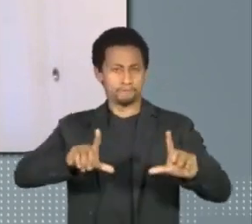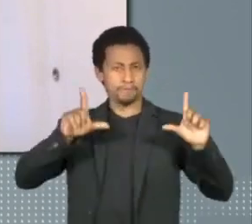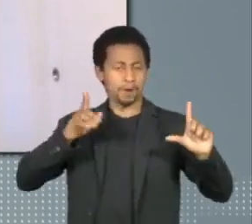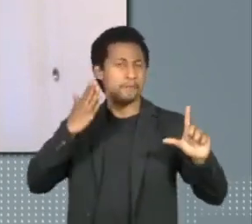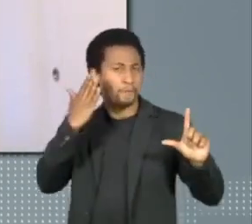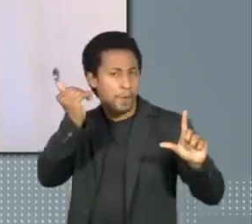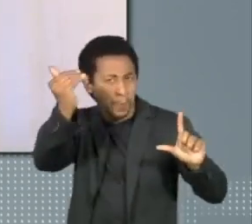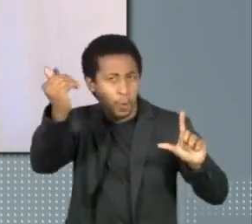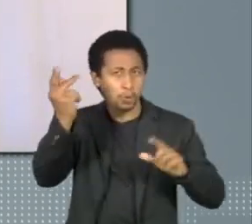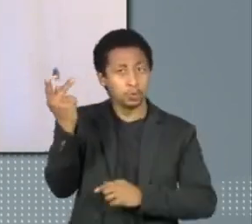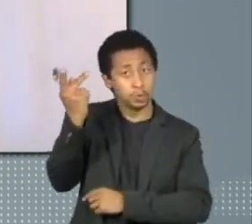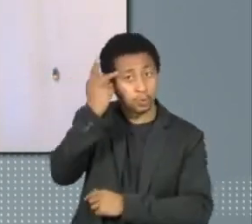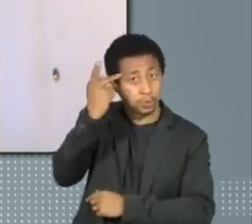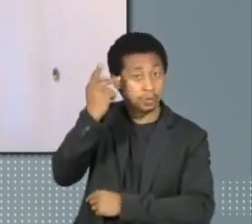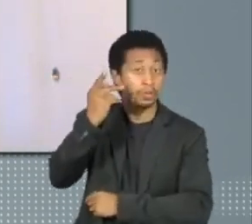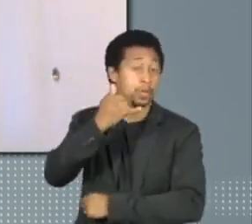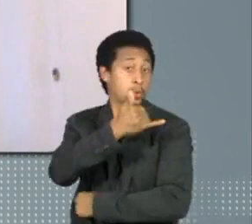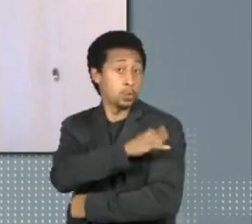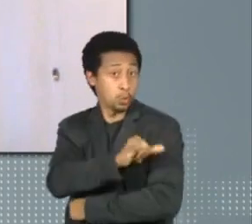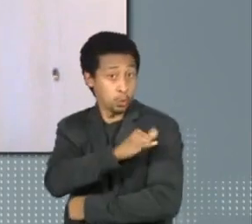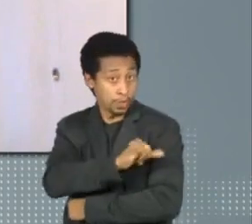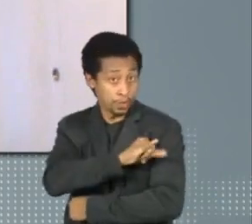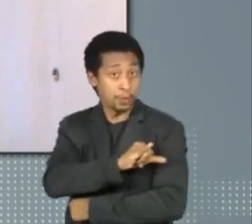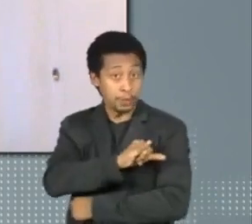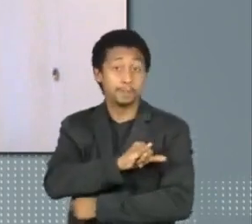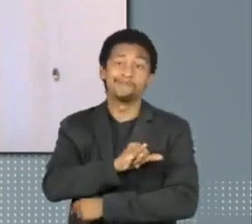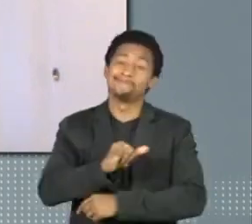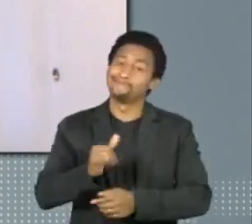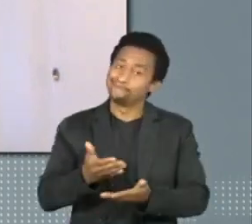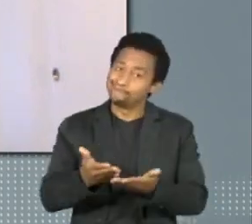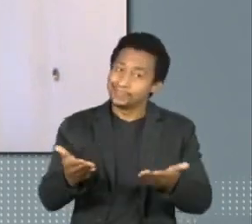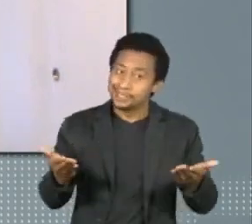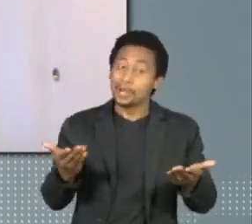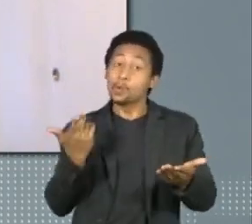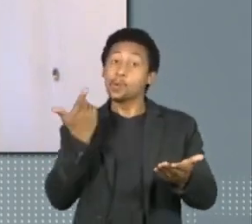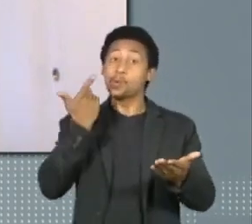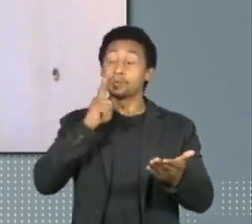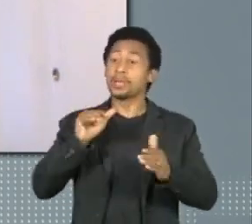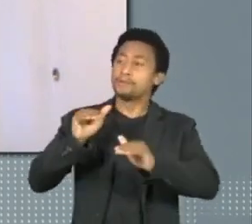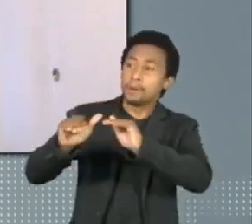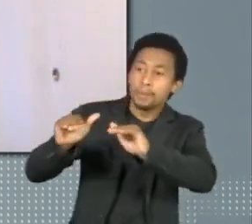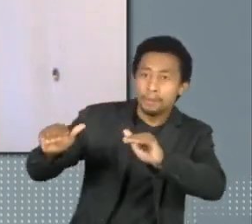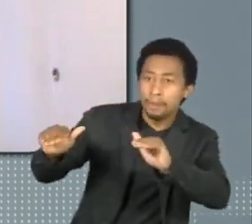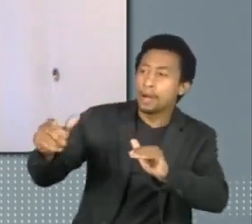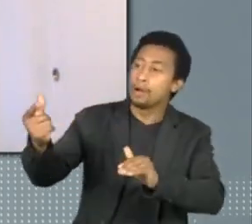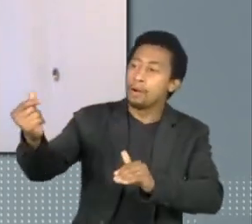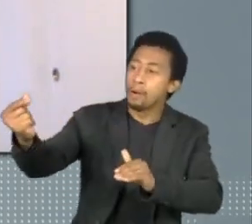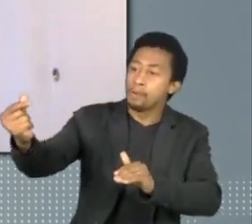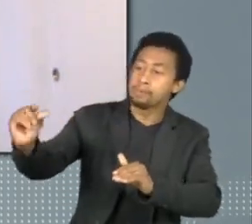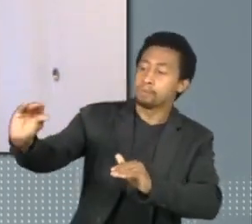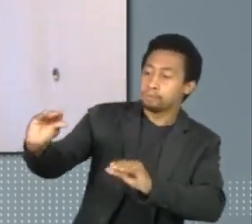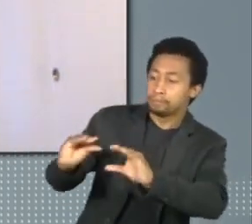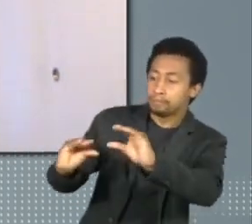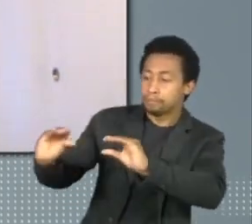do Rio e São Paulo, tivessem meios de financiar suas atividades